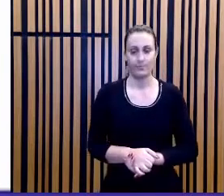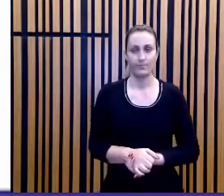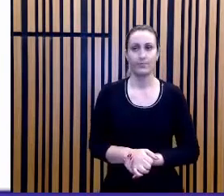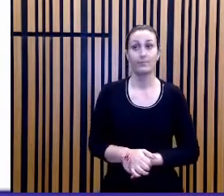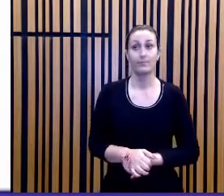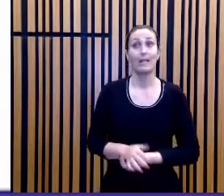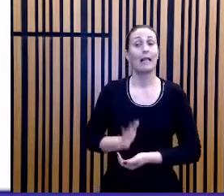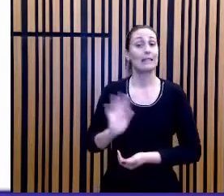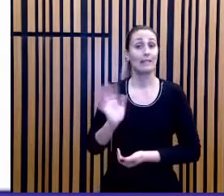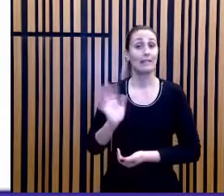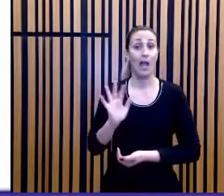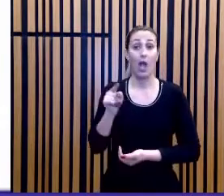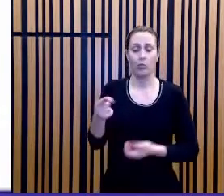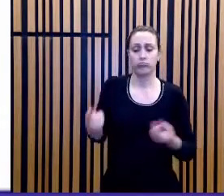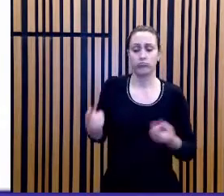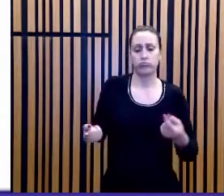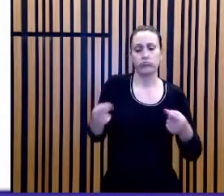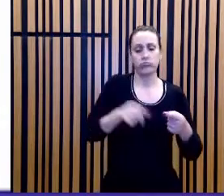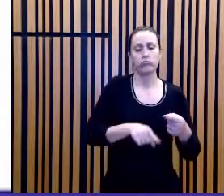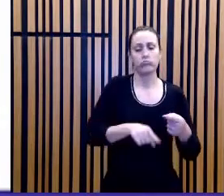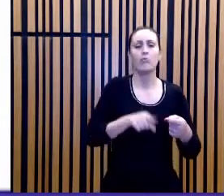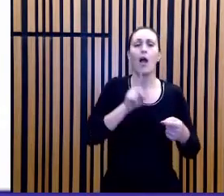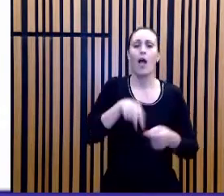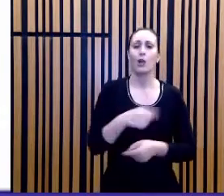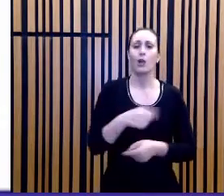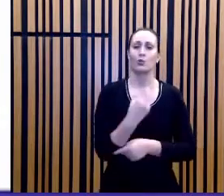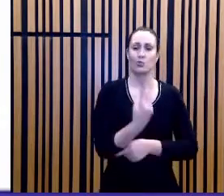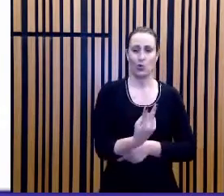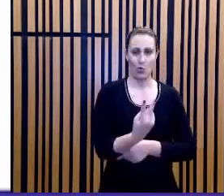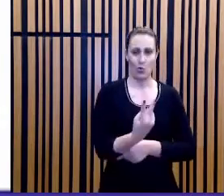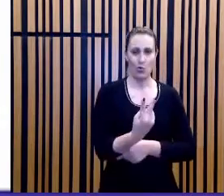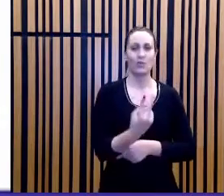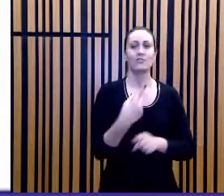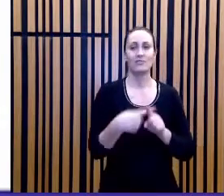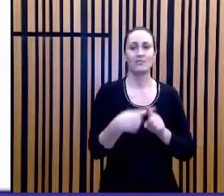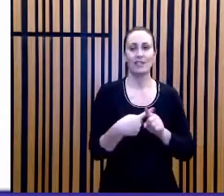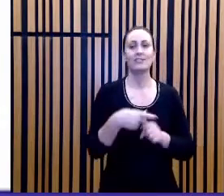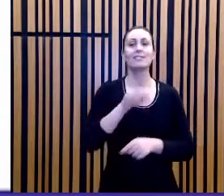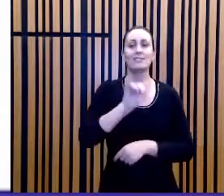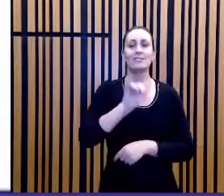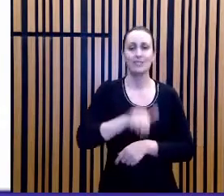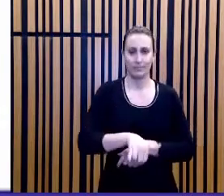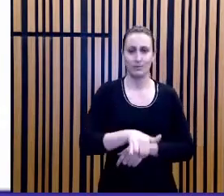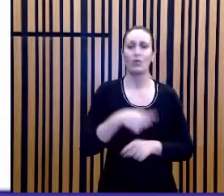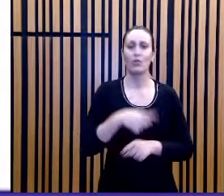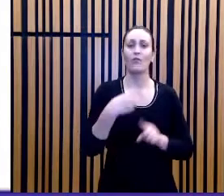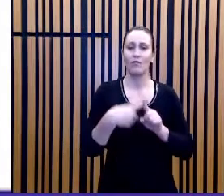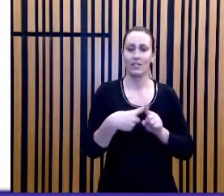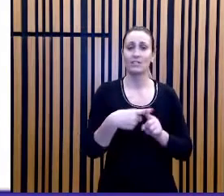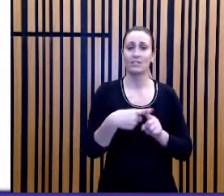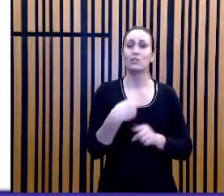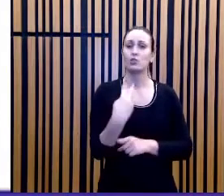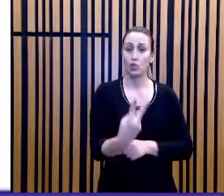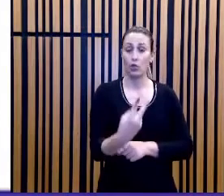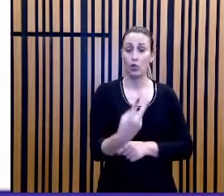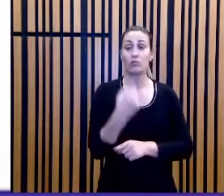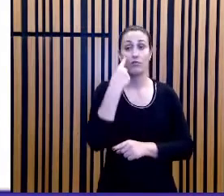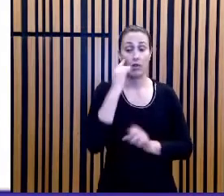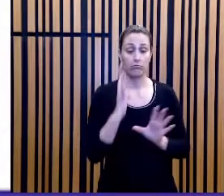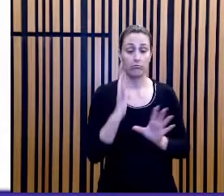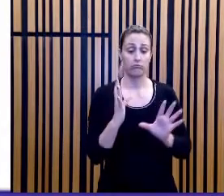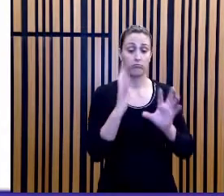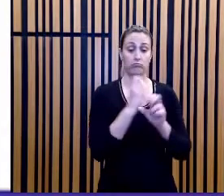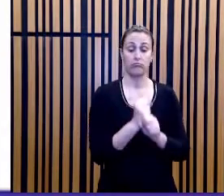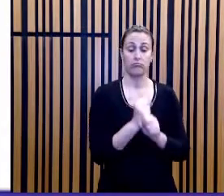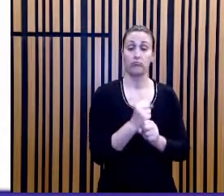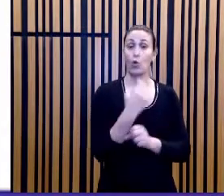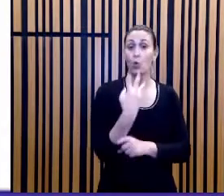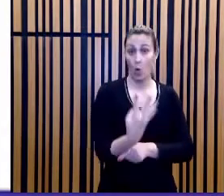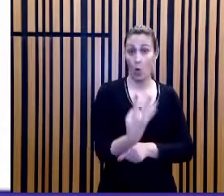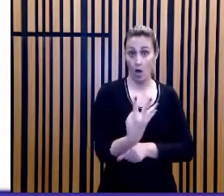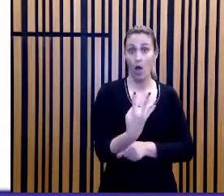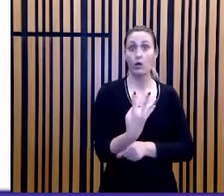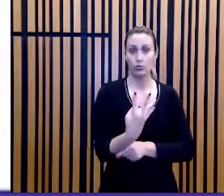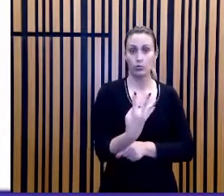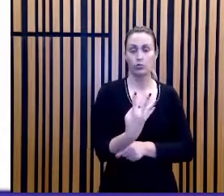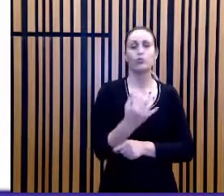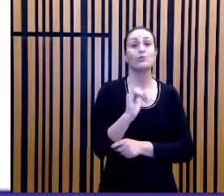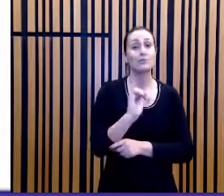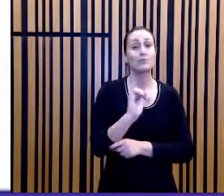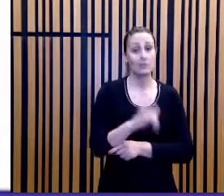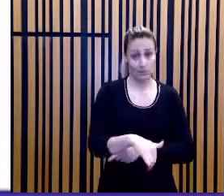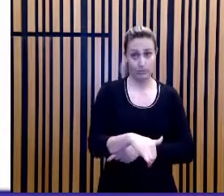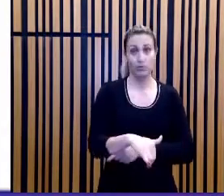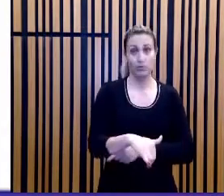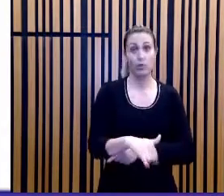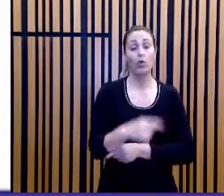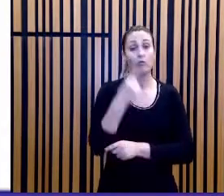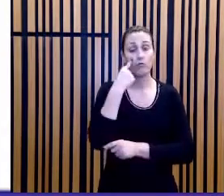paralelos ao rio vai ser 2Y vezes 2, ou seja, vai ser 4 vezes Y, certo?